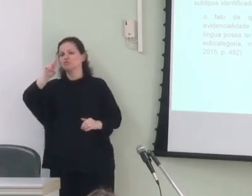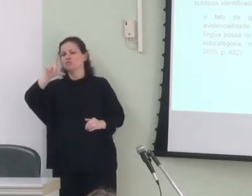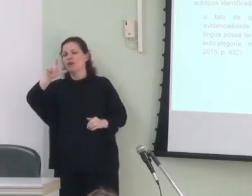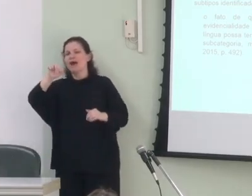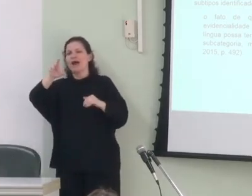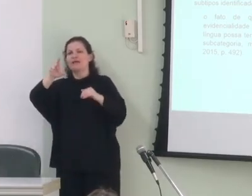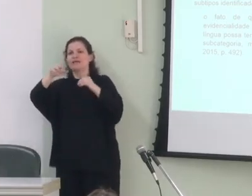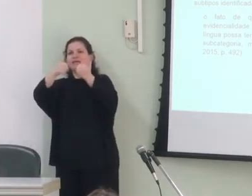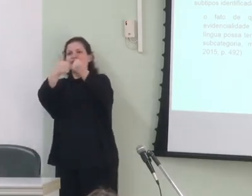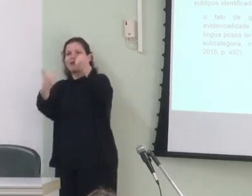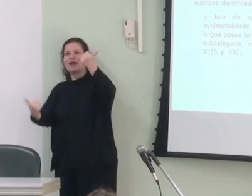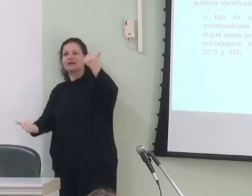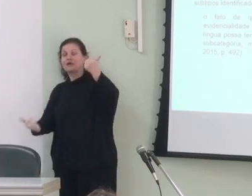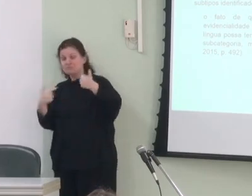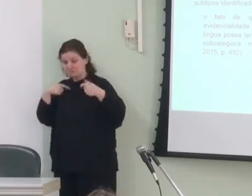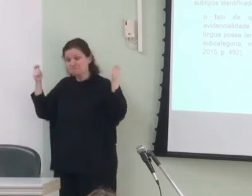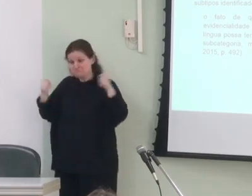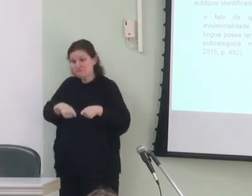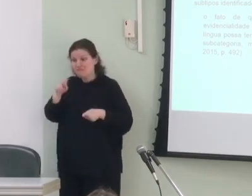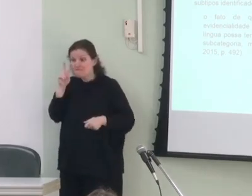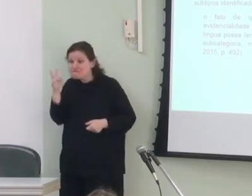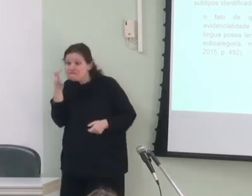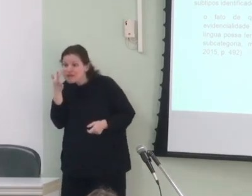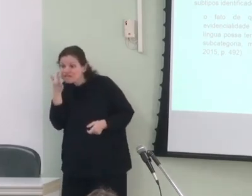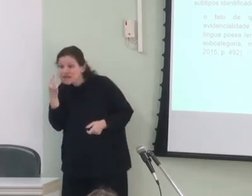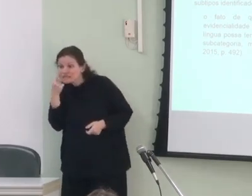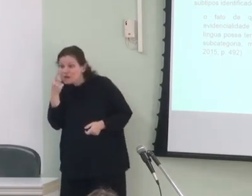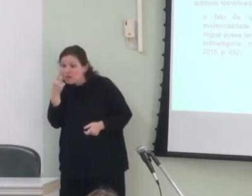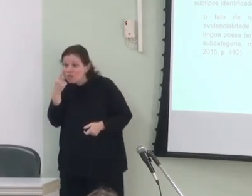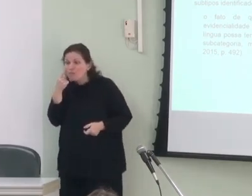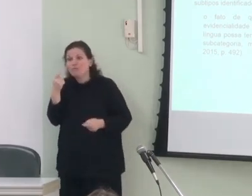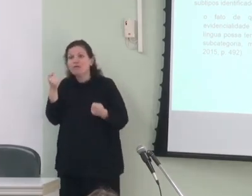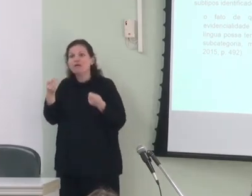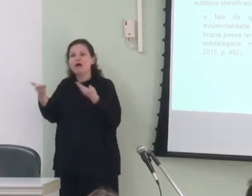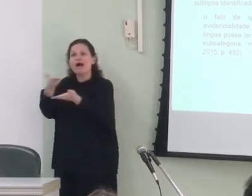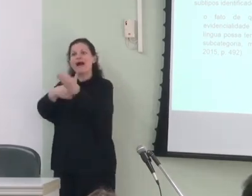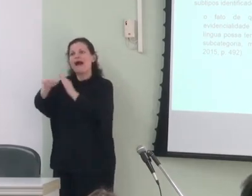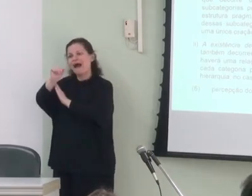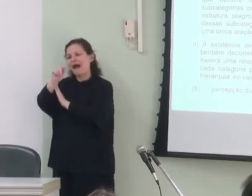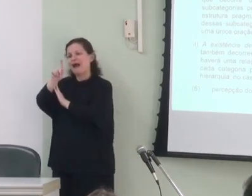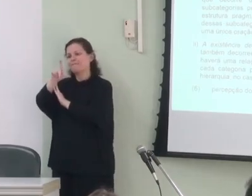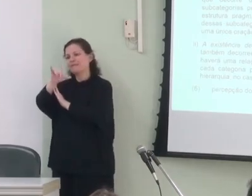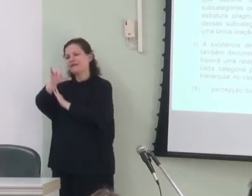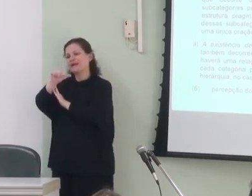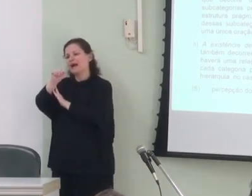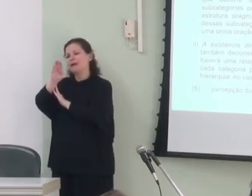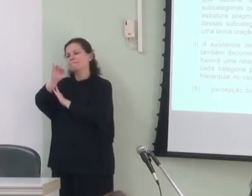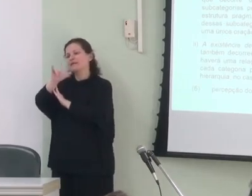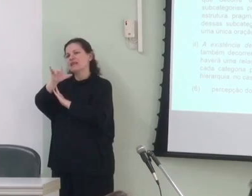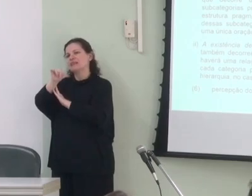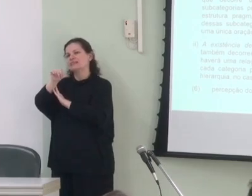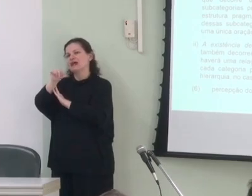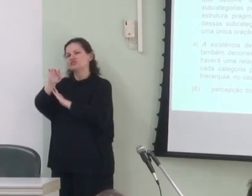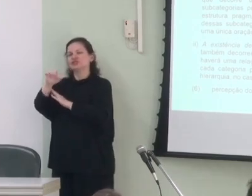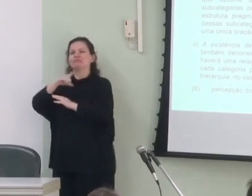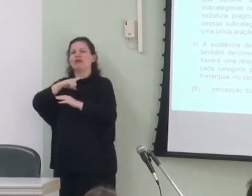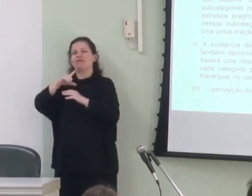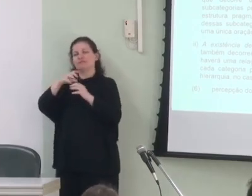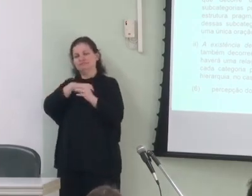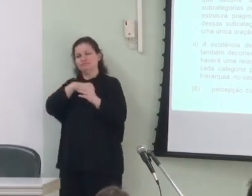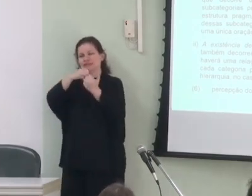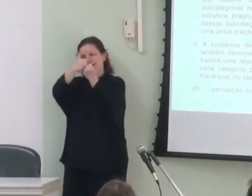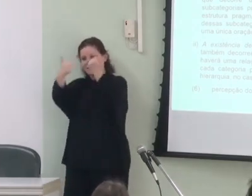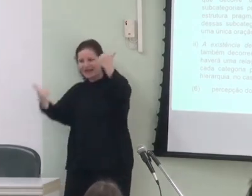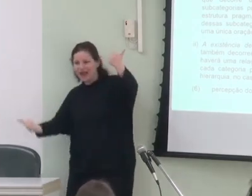vai permitir a verificação da sua aplicabilidade decorre então desse caráter hierárquico das